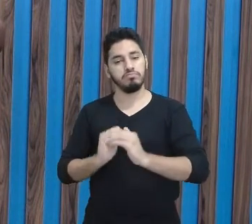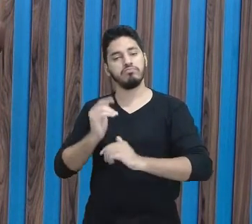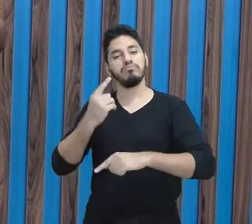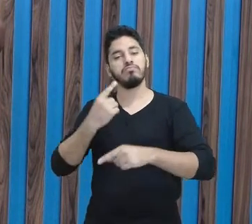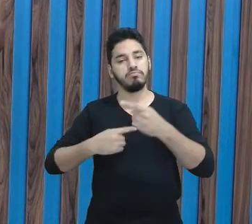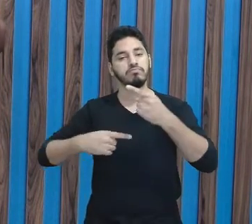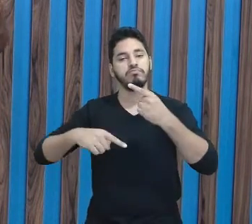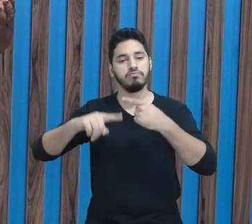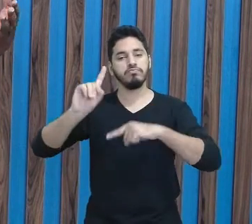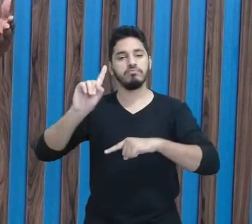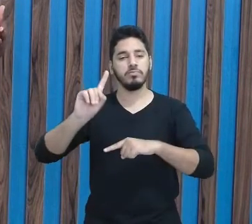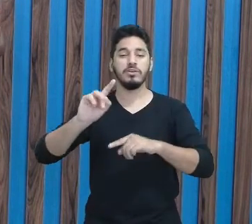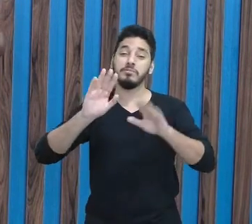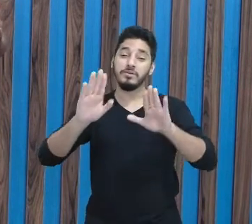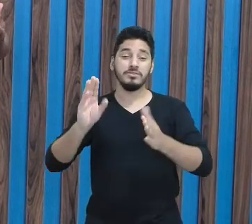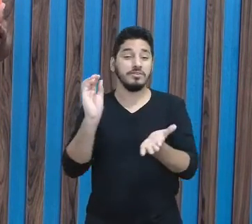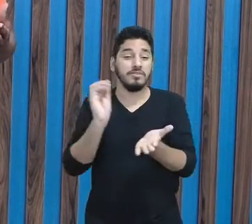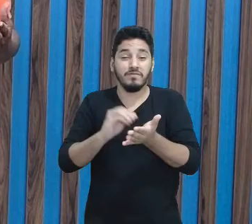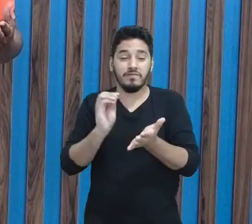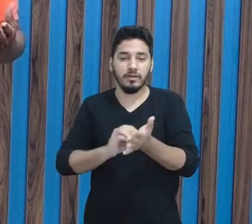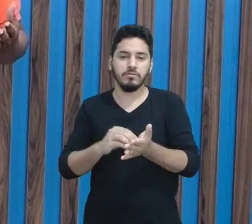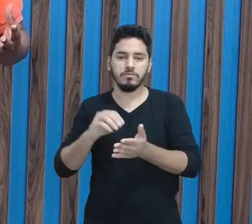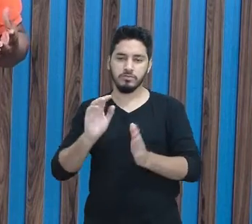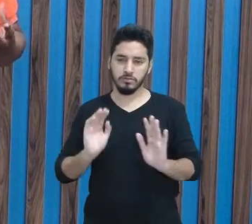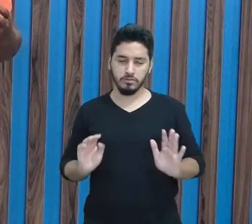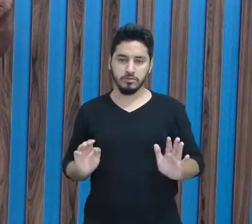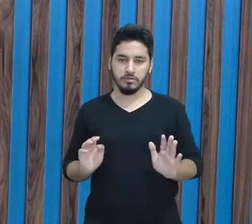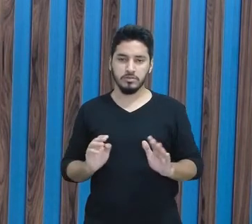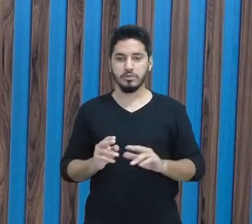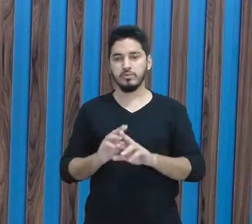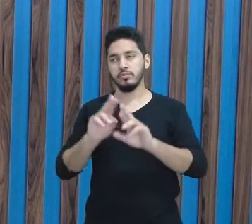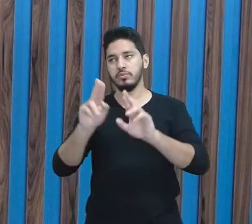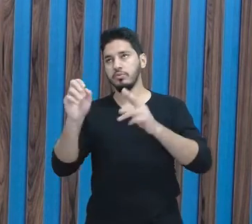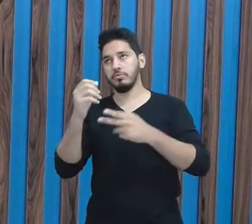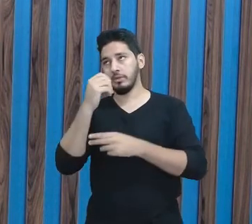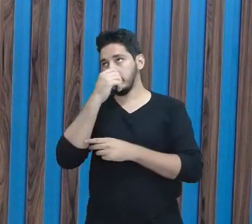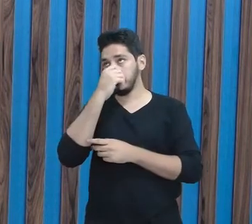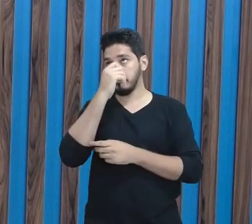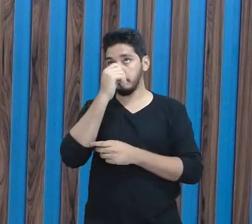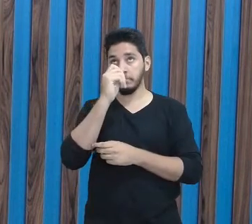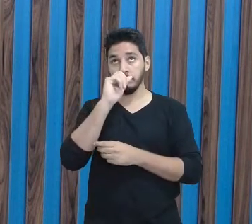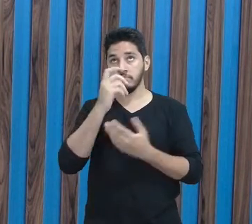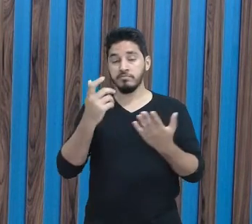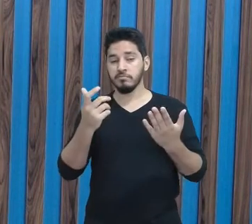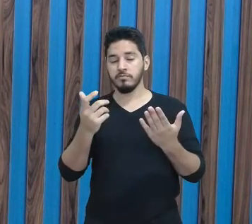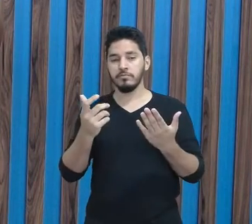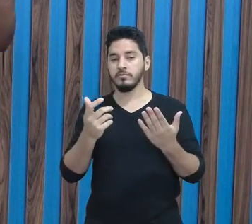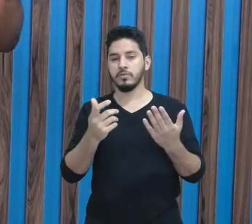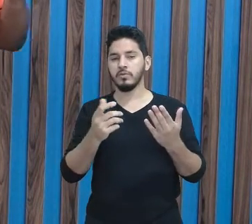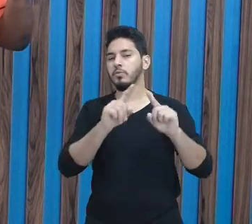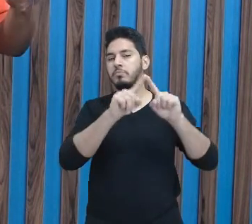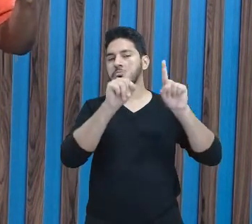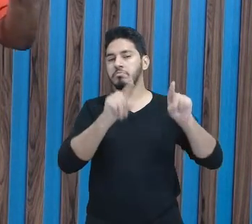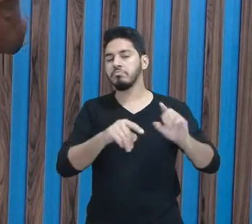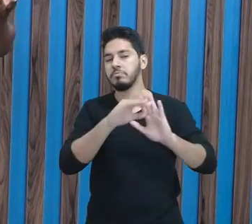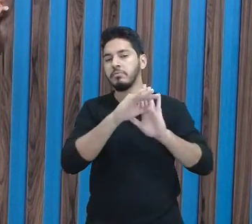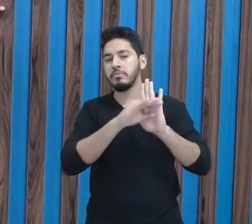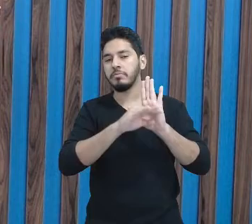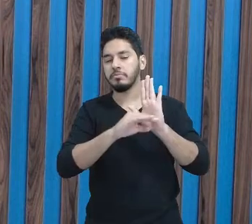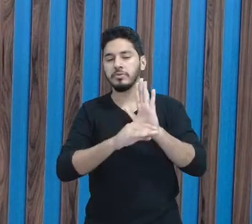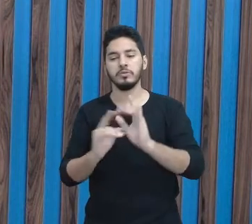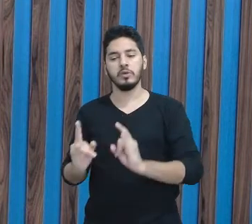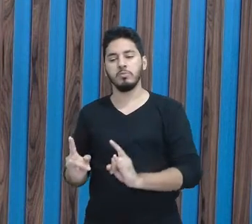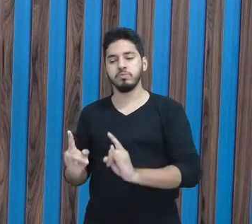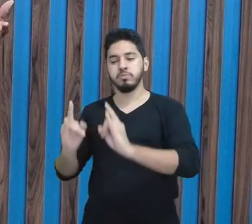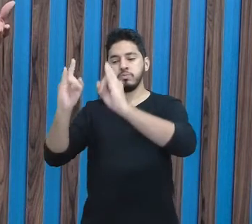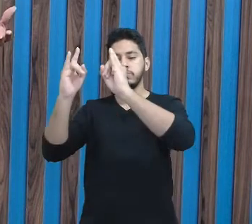mas ainda falta muito a se fazer em relação ao planejamento mesmo do prédio da escola,